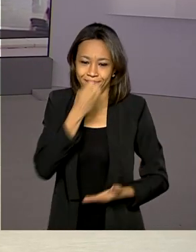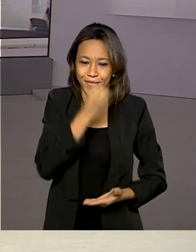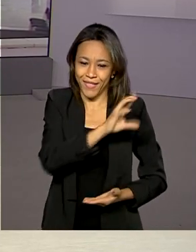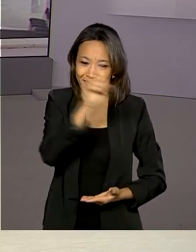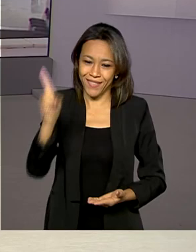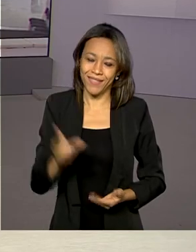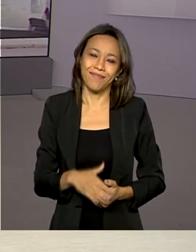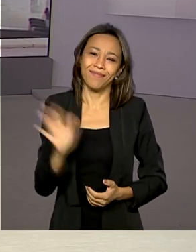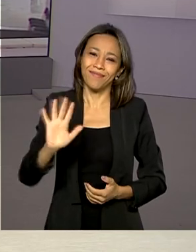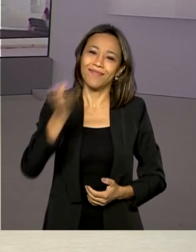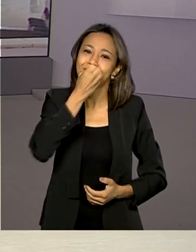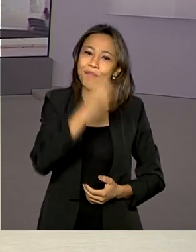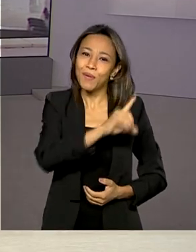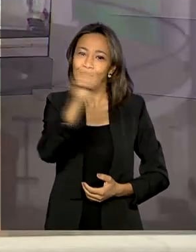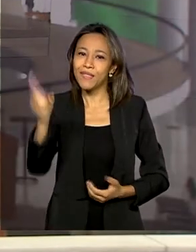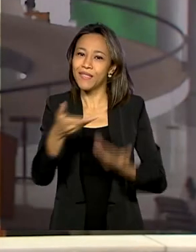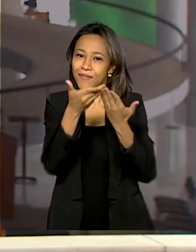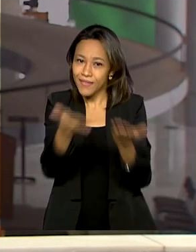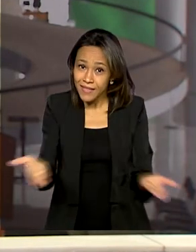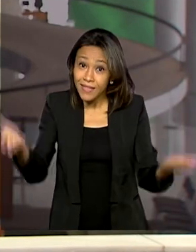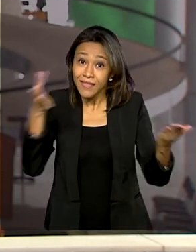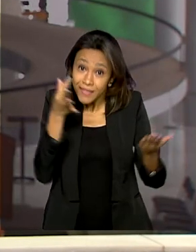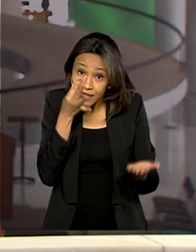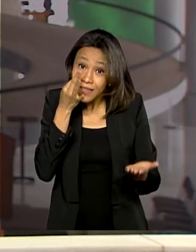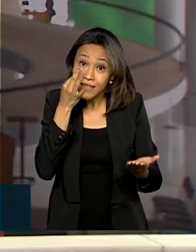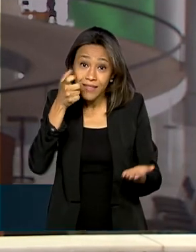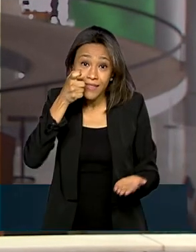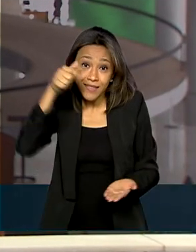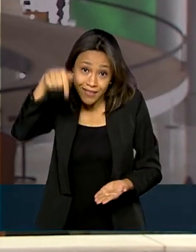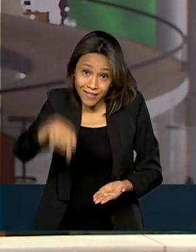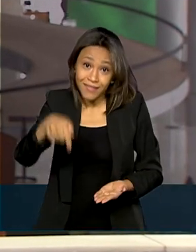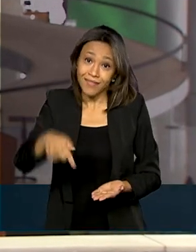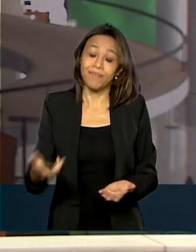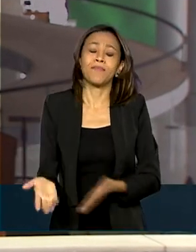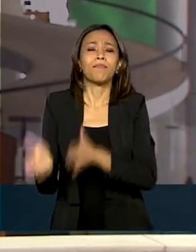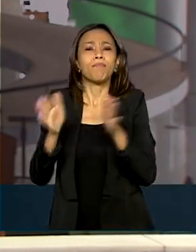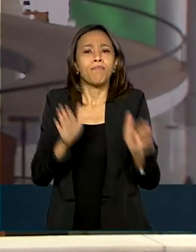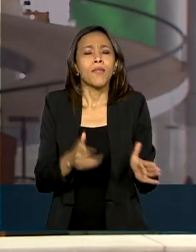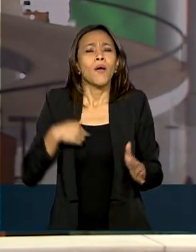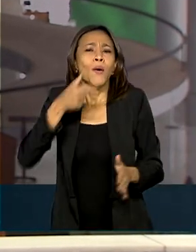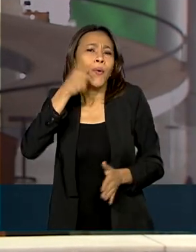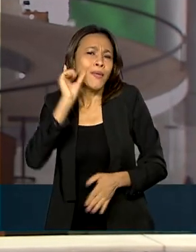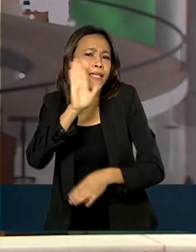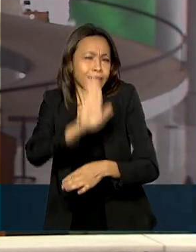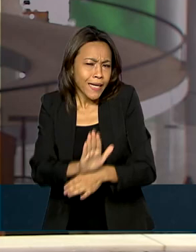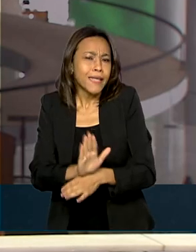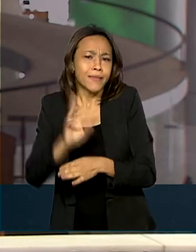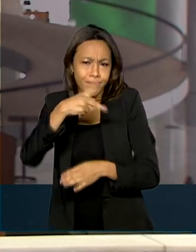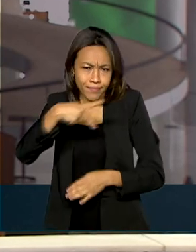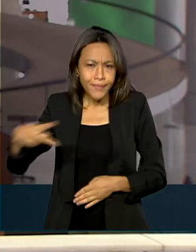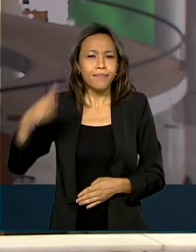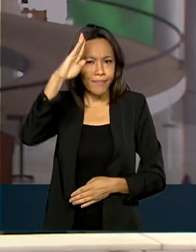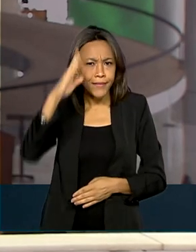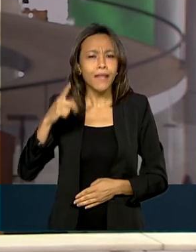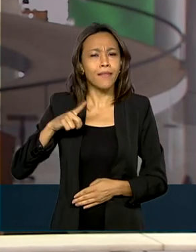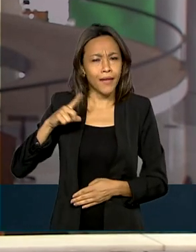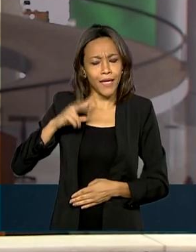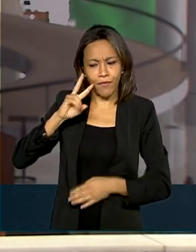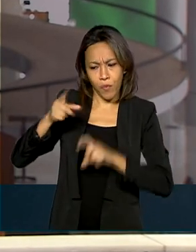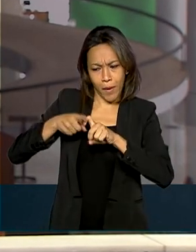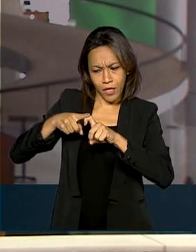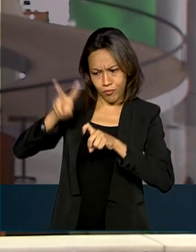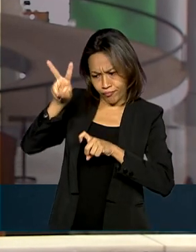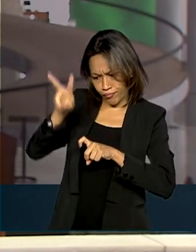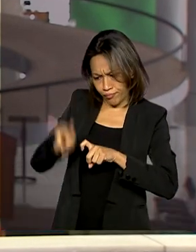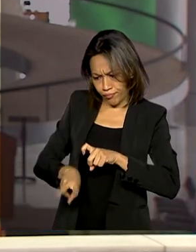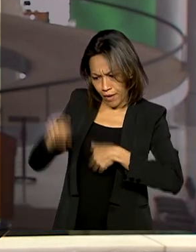Renata. Bom dia. Bom dia a todos que nos acompanham aqui na TV Brasil. Pois é, ontem à tarde o presidente Jair Bolsonaro passou por uma avaliação médica no Hospital